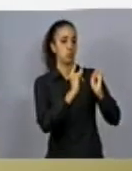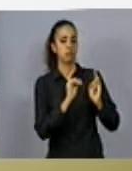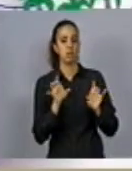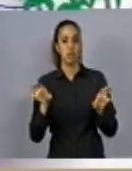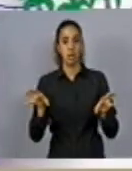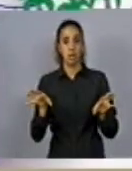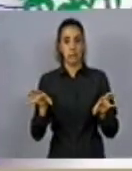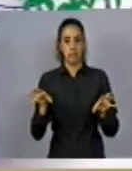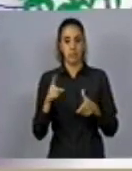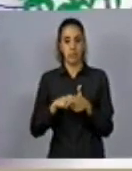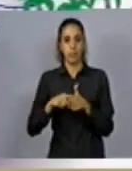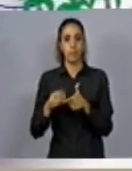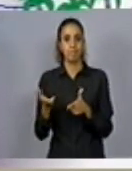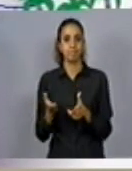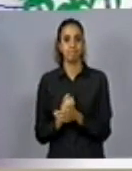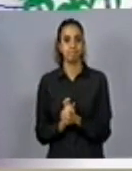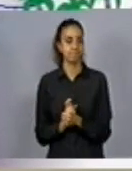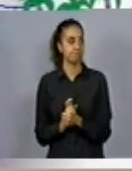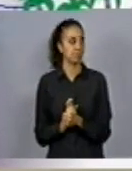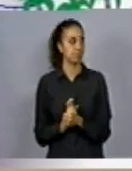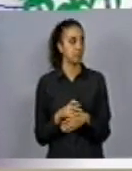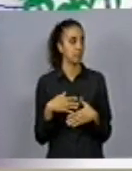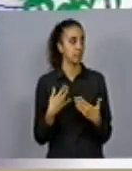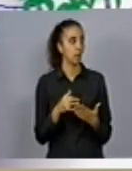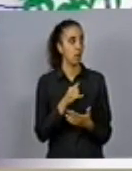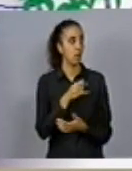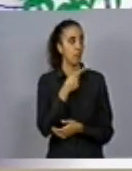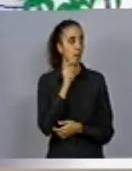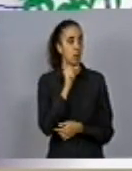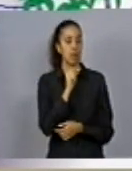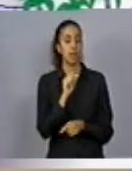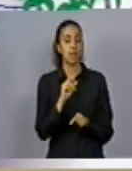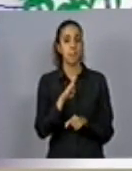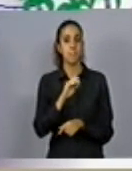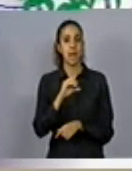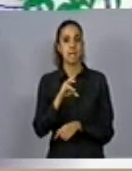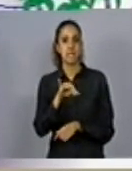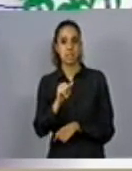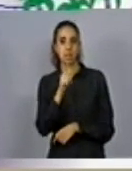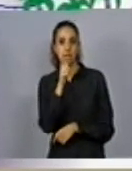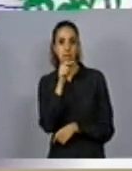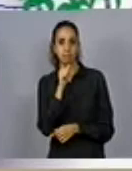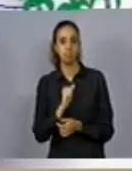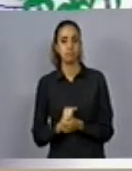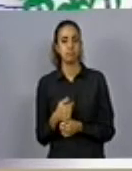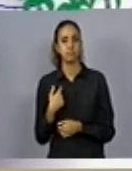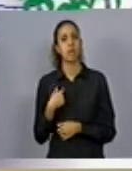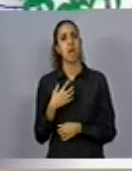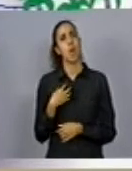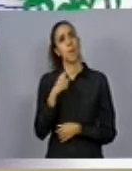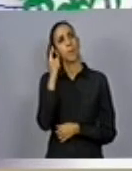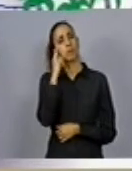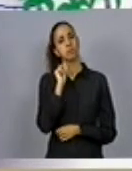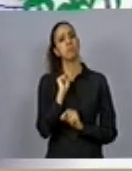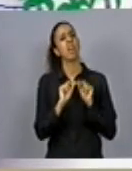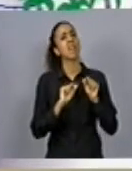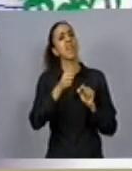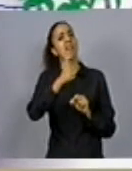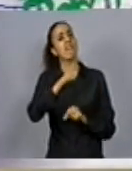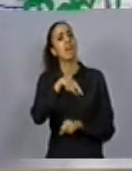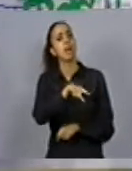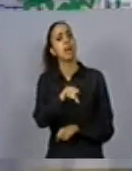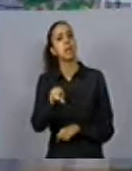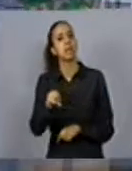potencializado. E aí, estamos falando do nível de bacia hidrográfica. Aí, eu me pergunto, quem avalia isso?